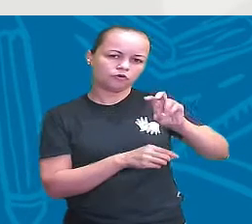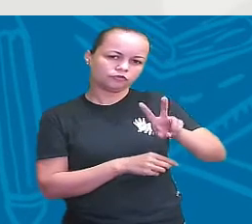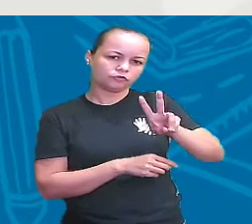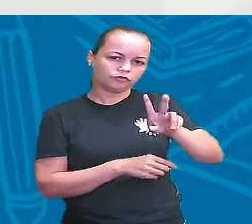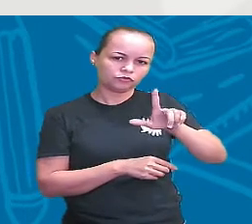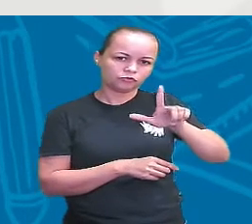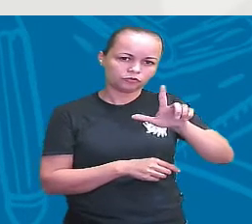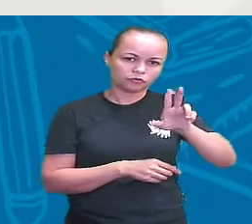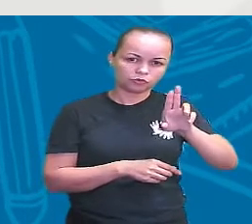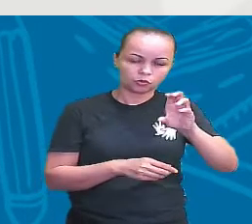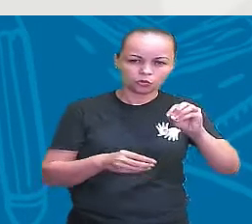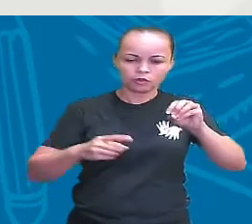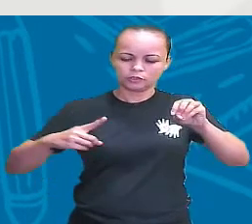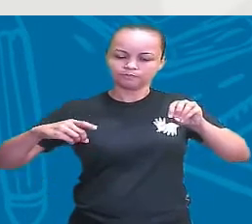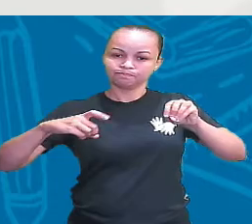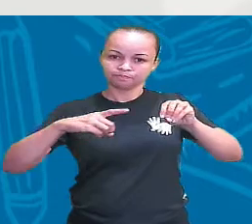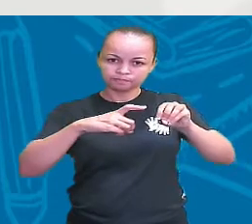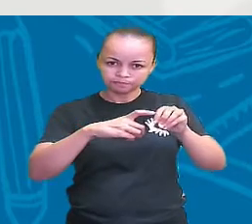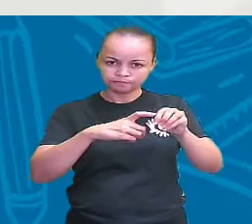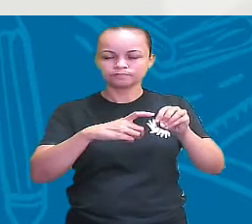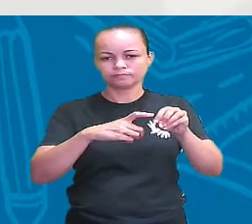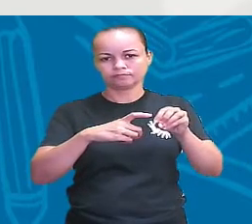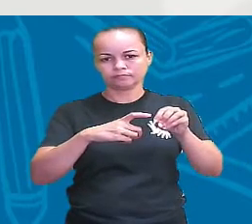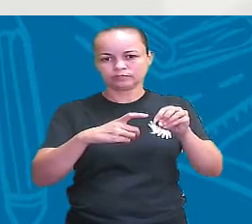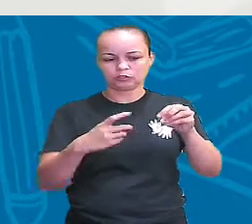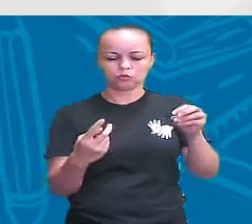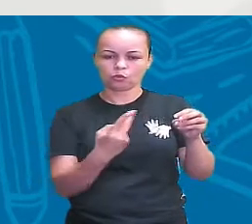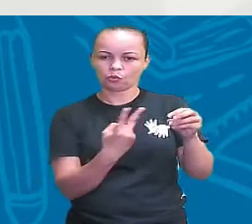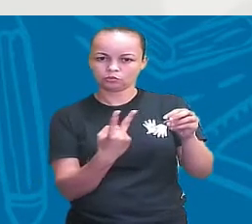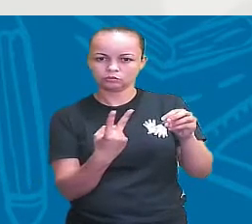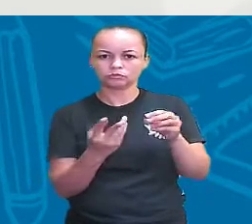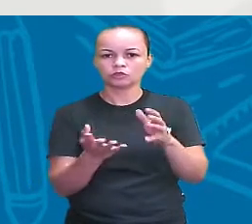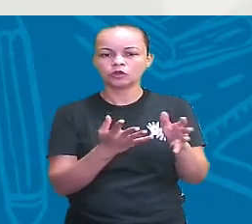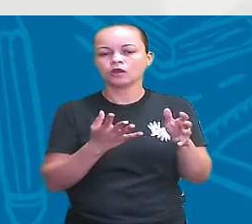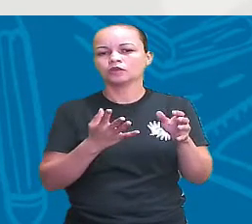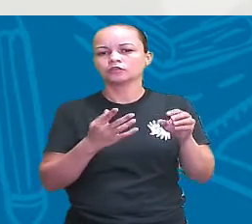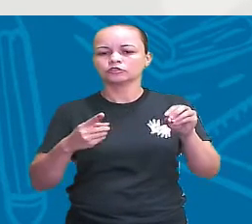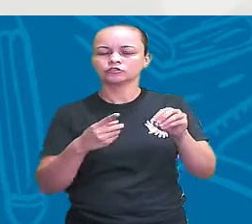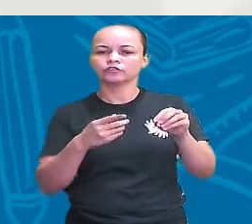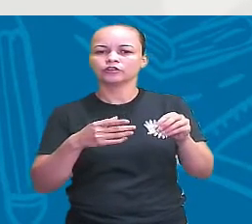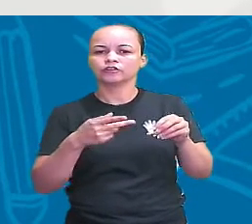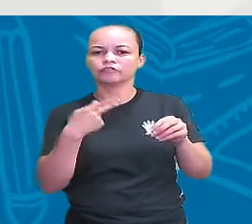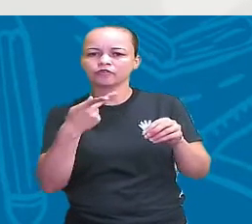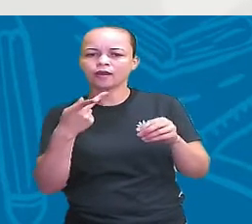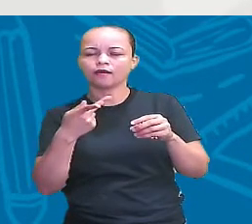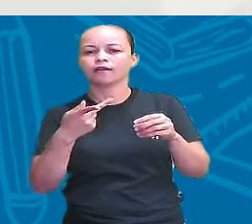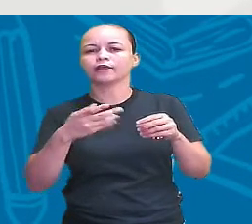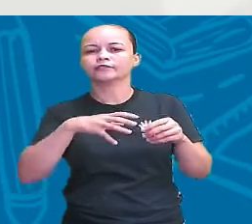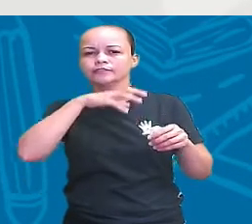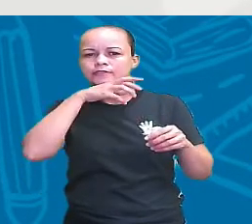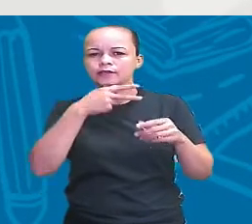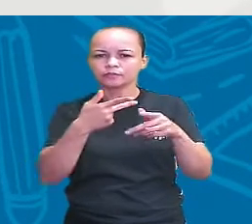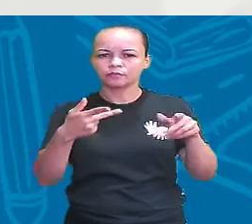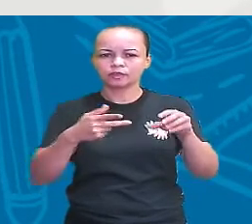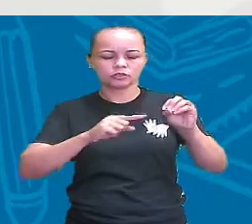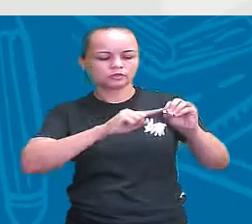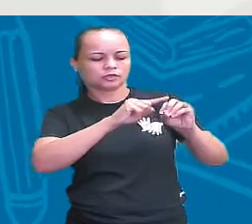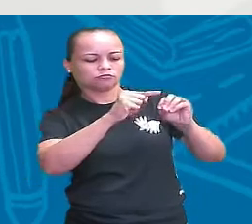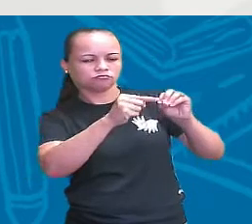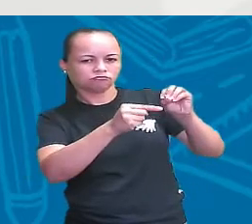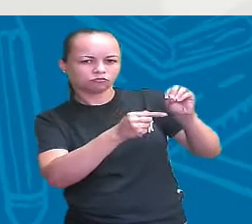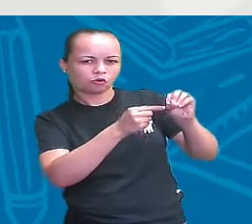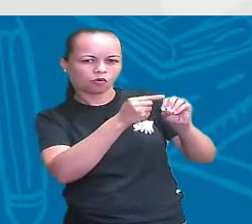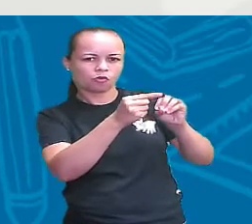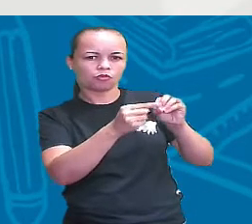espermatozoide, quando a está falando do gameta masculino, na sua excelência, quando a gente fala de animais, vai formar uma célula ovo, que ela é